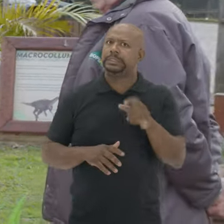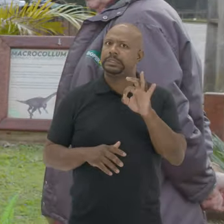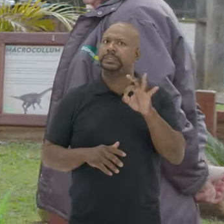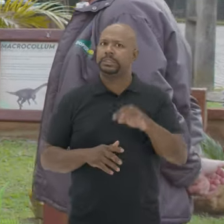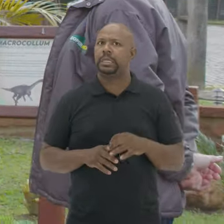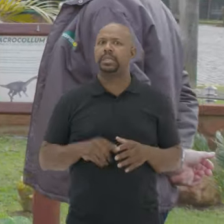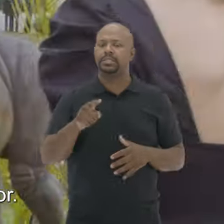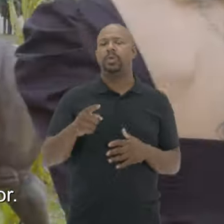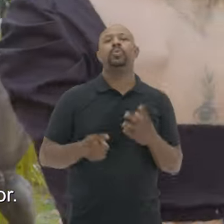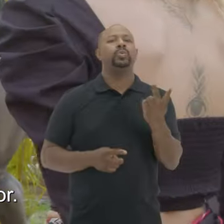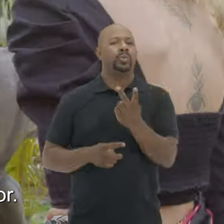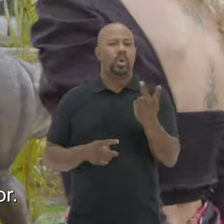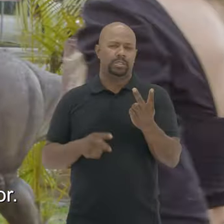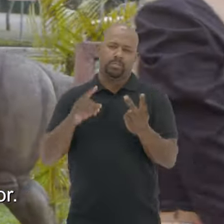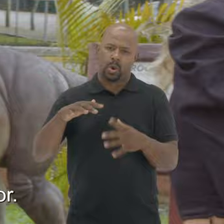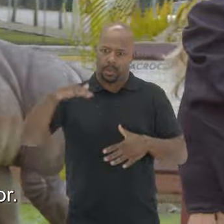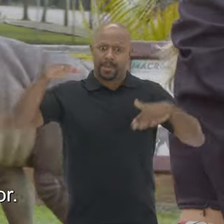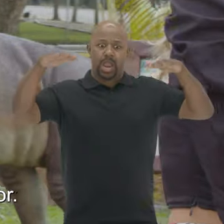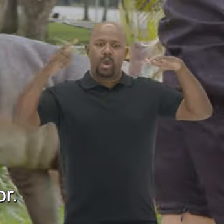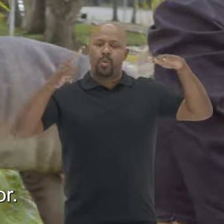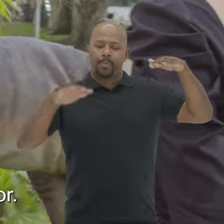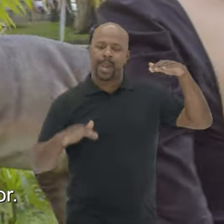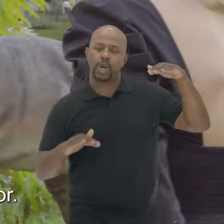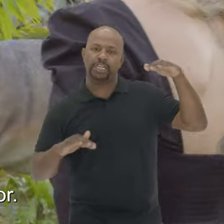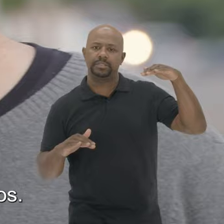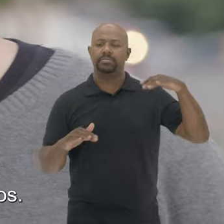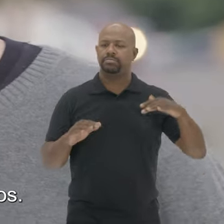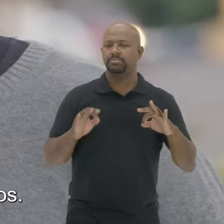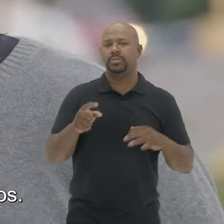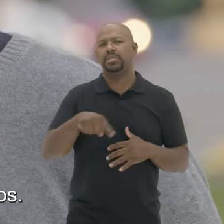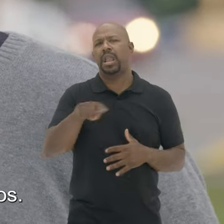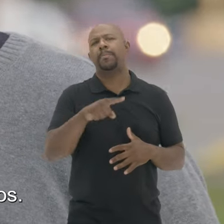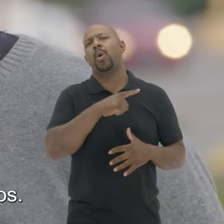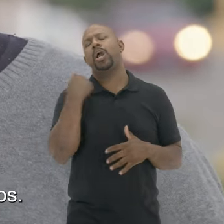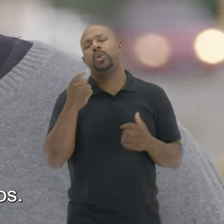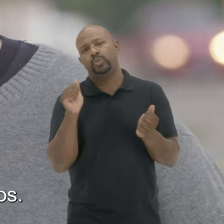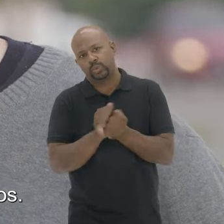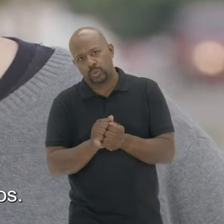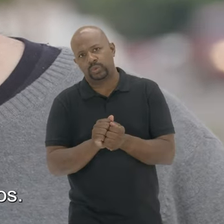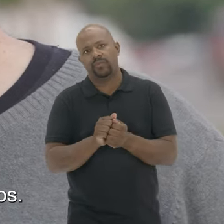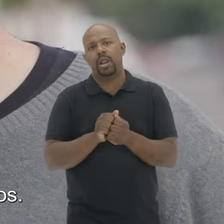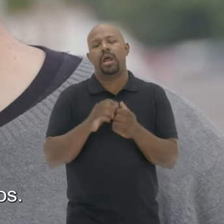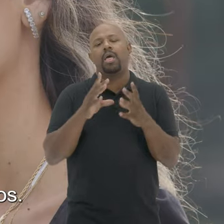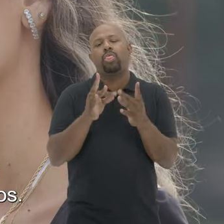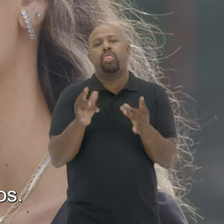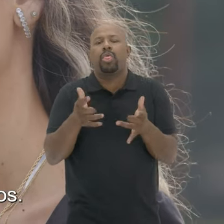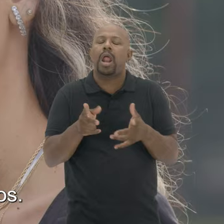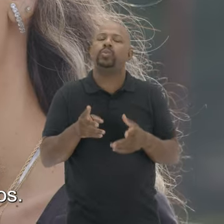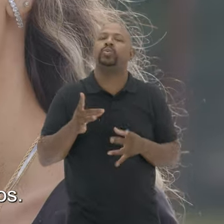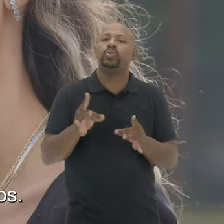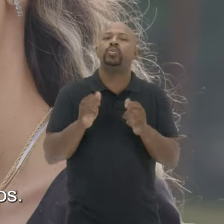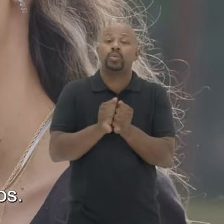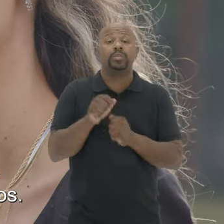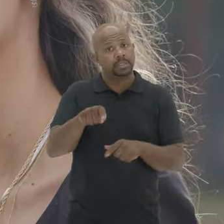Interessante, né? São dois indivíduos Um pouco maiores E um menorzinho, né? Eles provavelmente Morreram juntos E foram soterrados